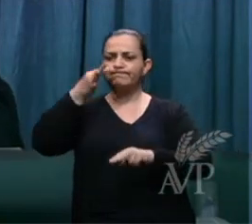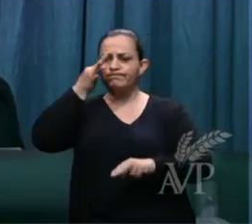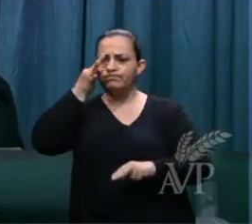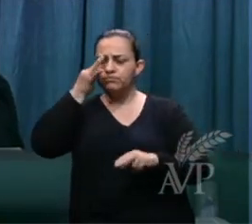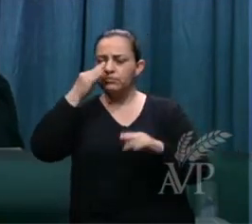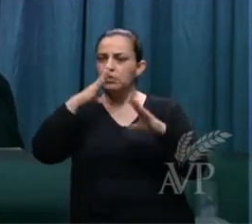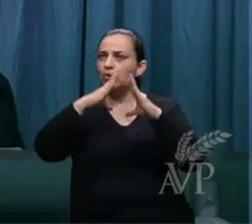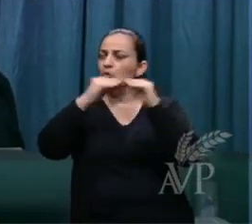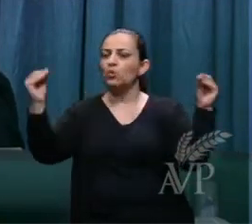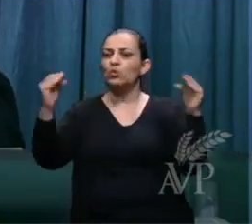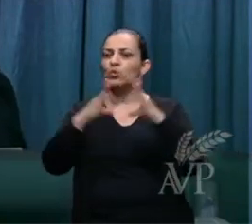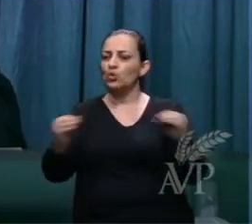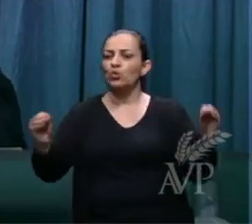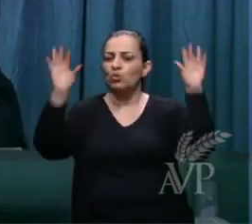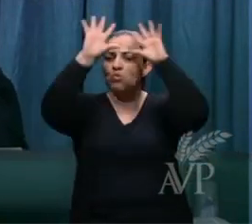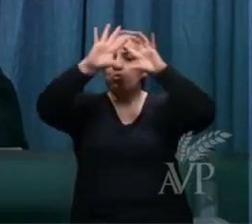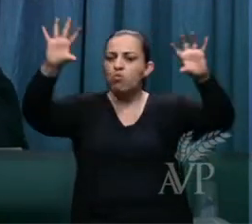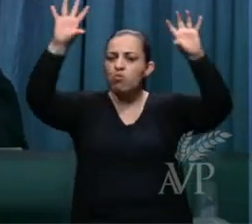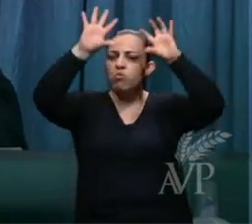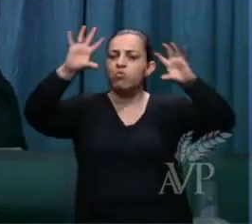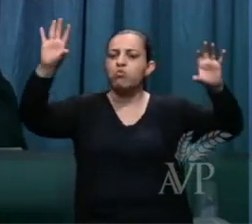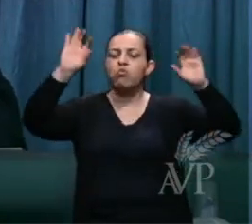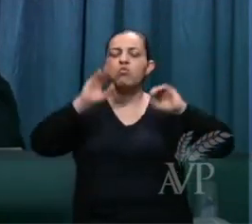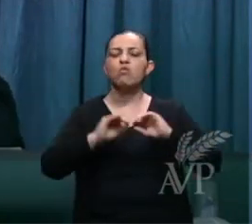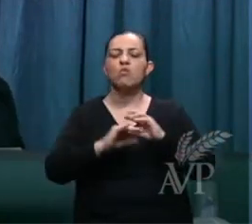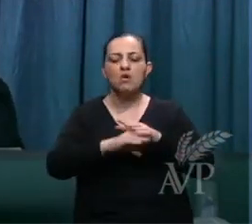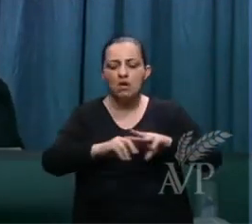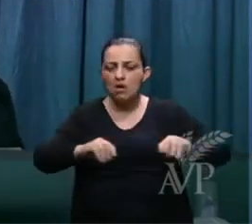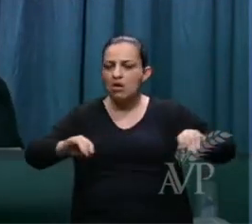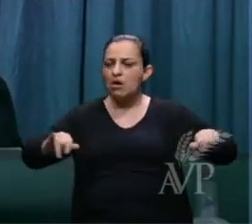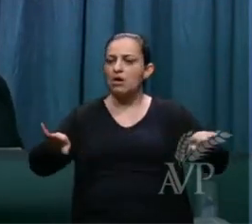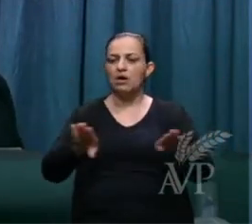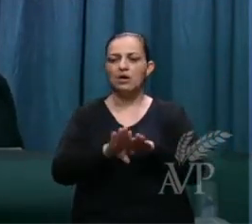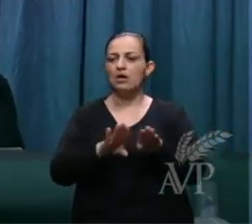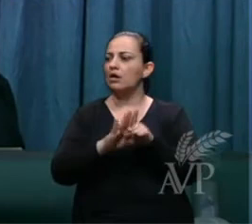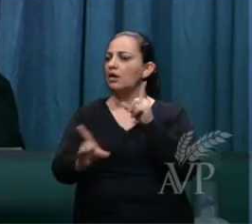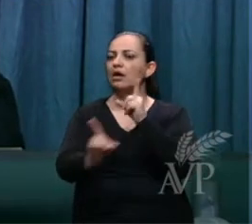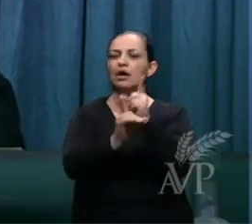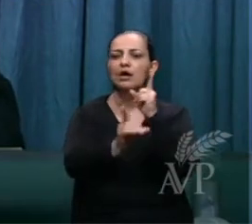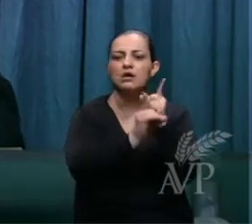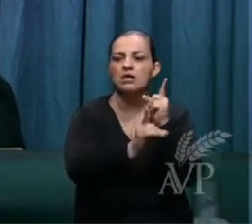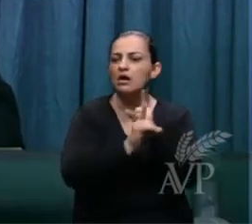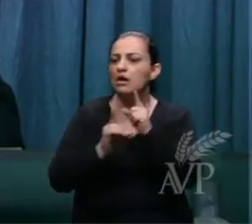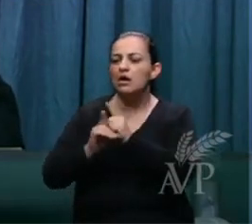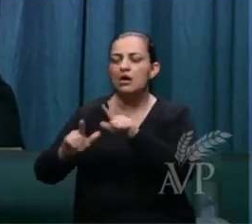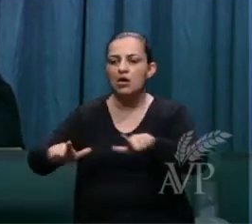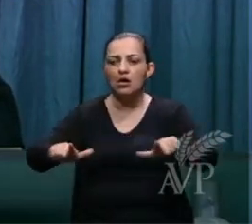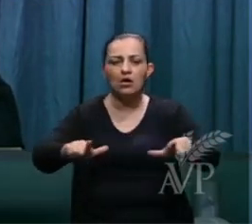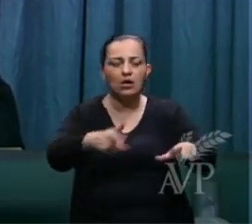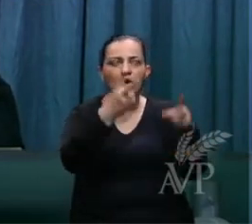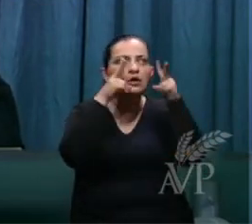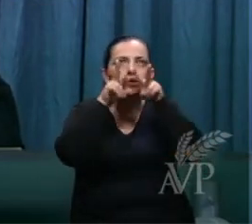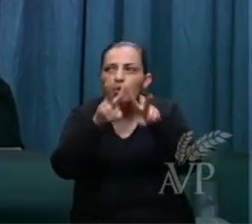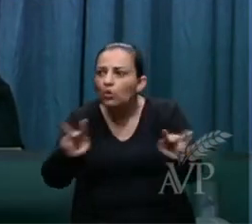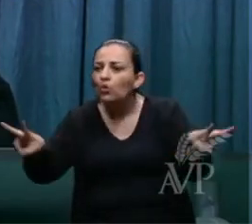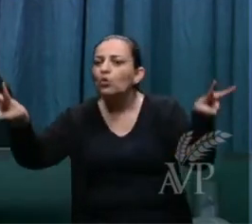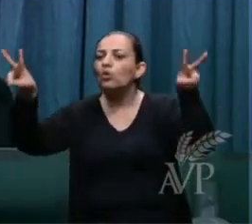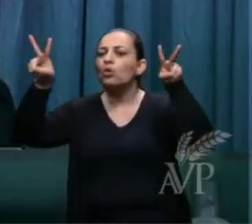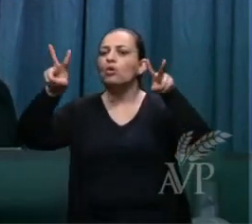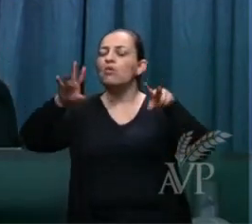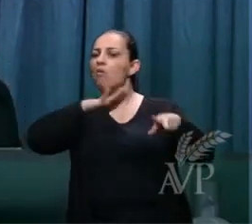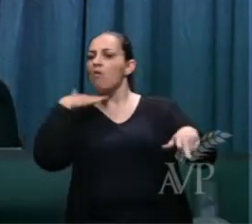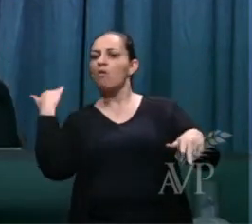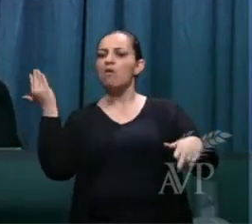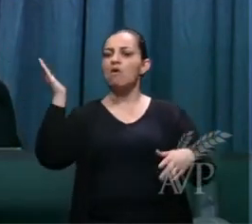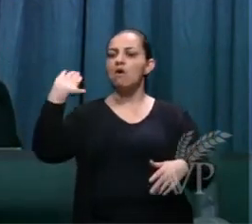céu e não se achou lugar para eles, e vi os mortos grandes e pequenos